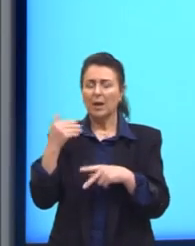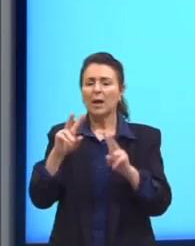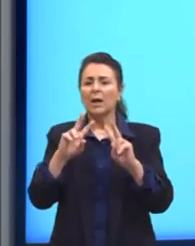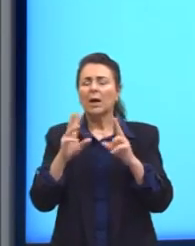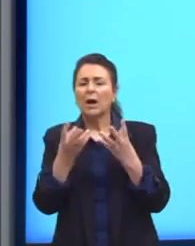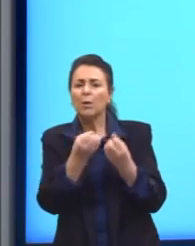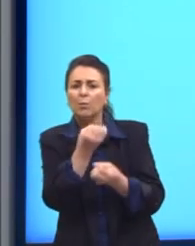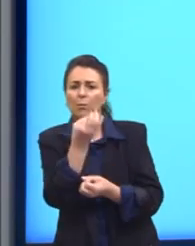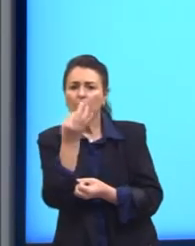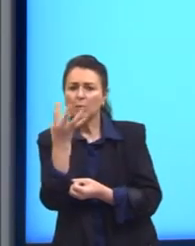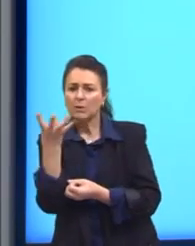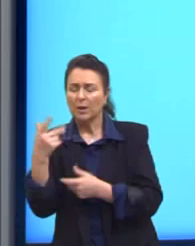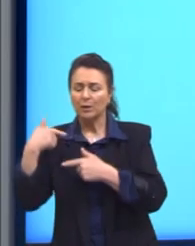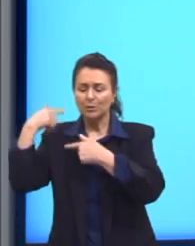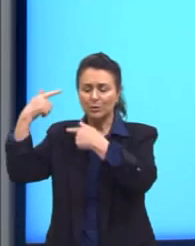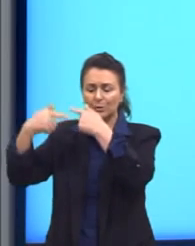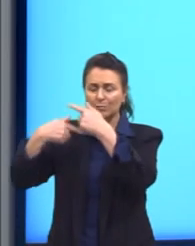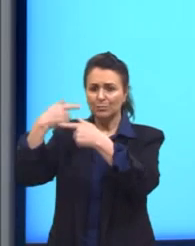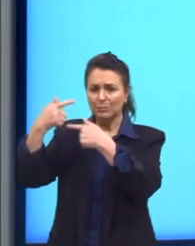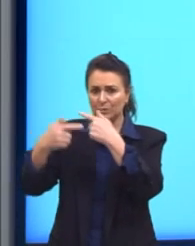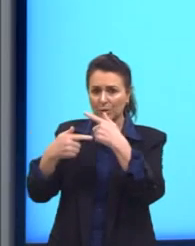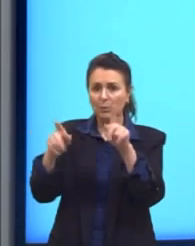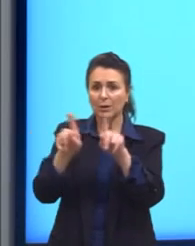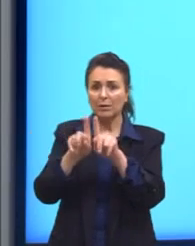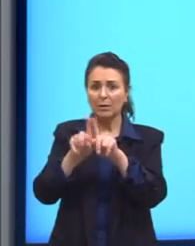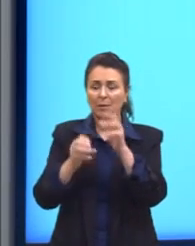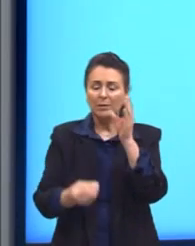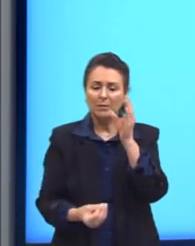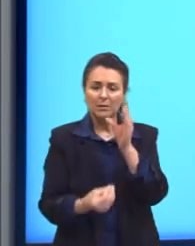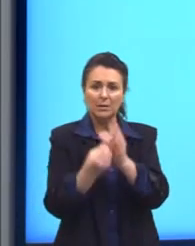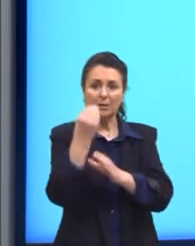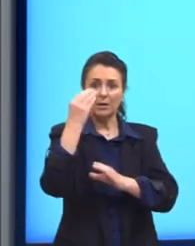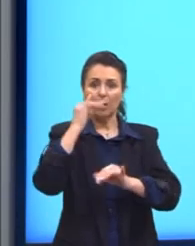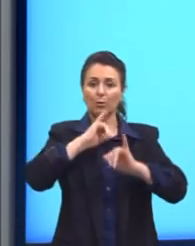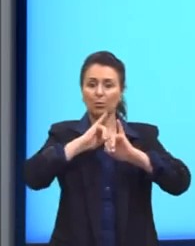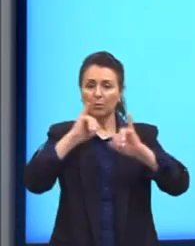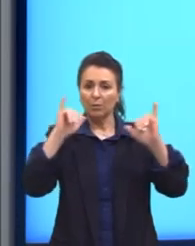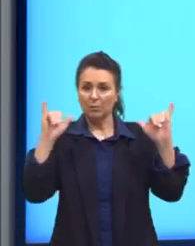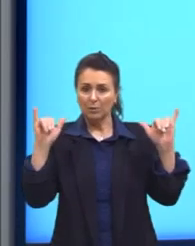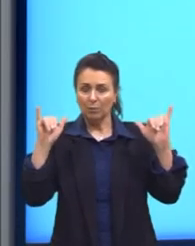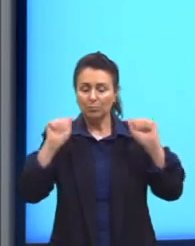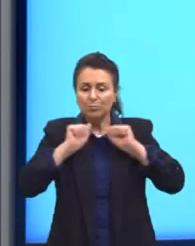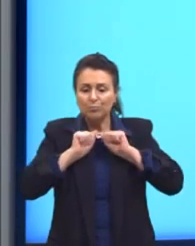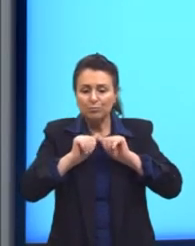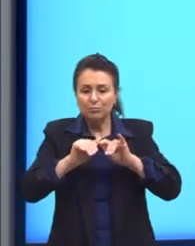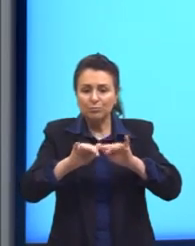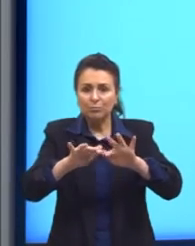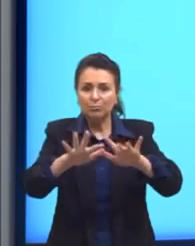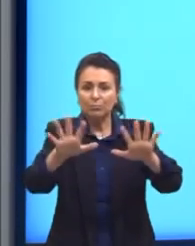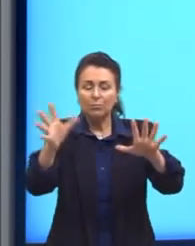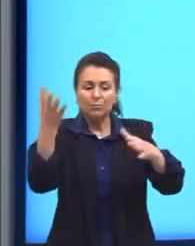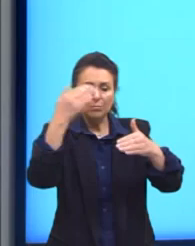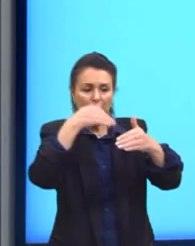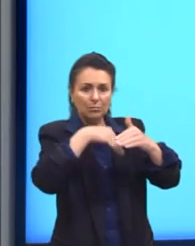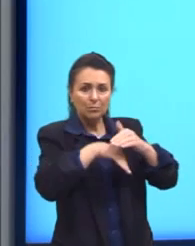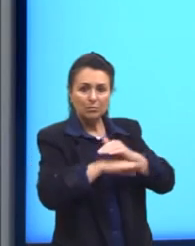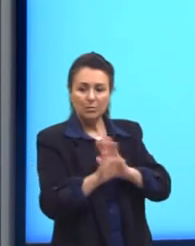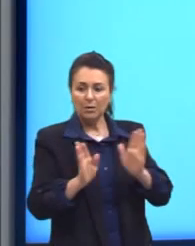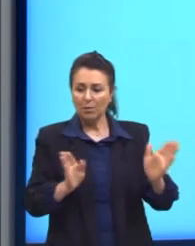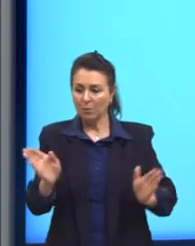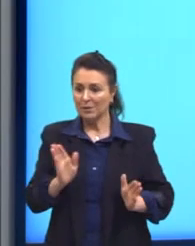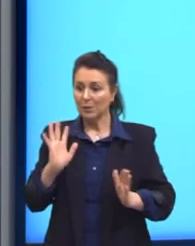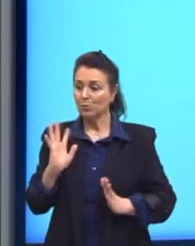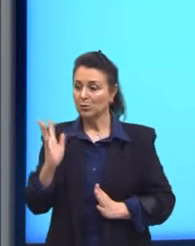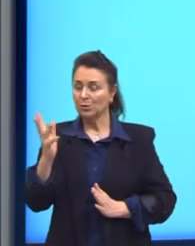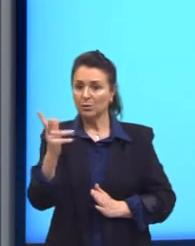variedade da geração de informações, questões referentes à disseminação, ao armazenamento e ao acesso de